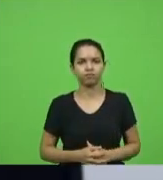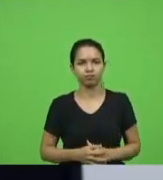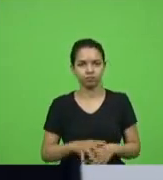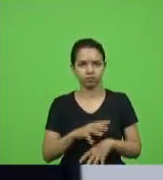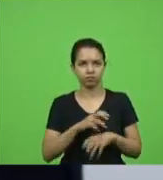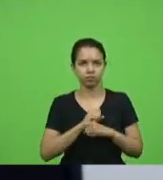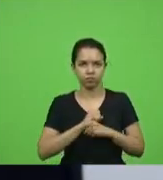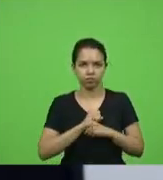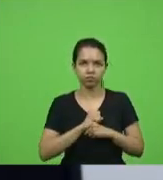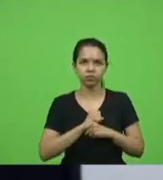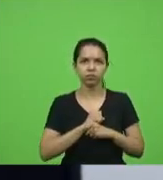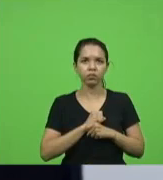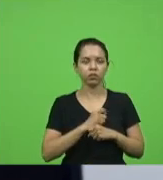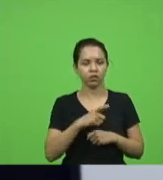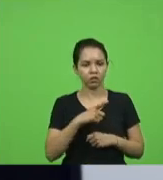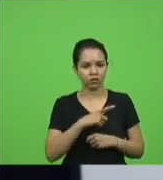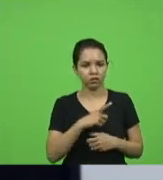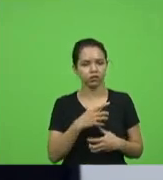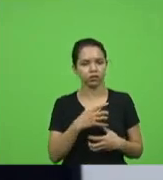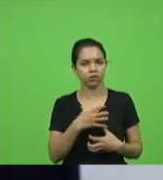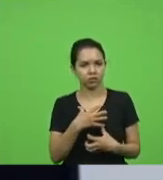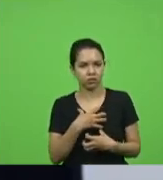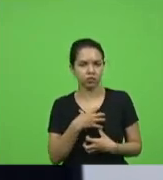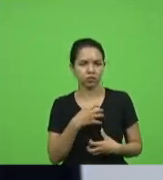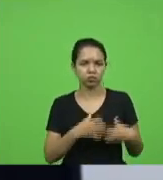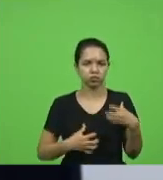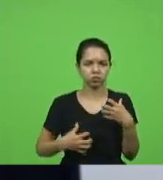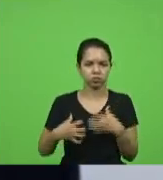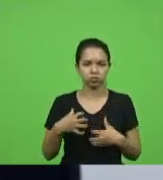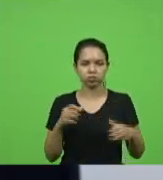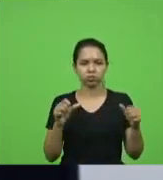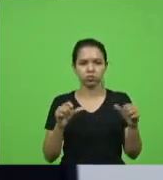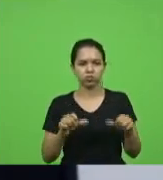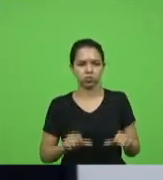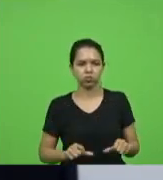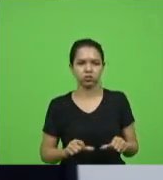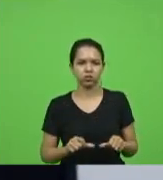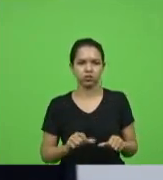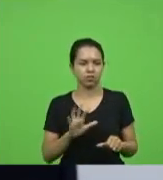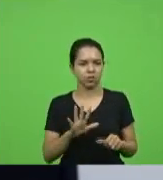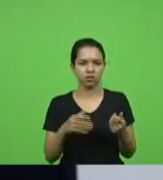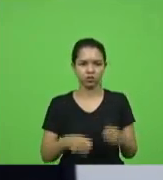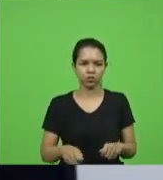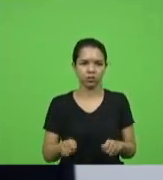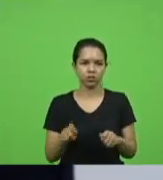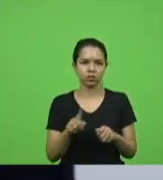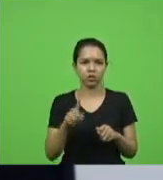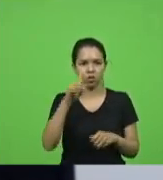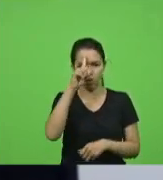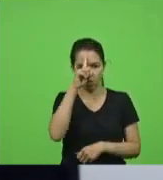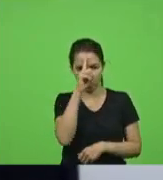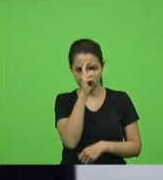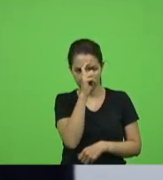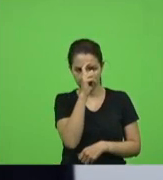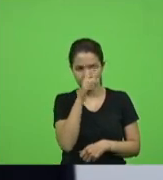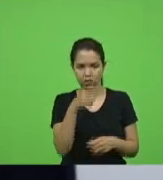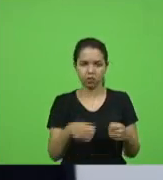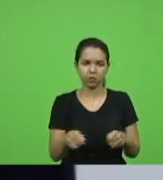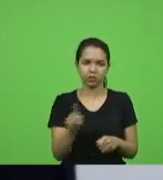passei por vários sintomas mas que não precisei de hospitalização que não